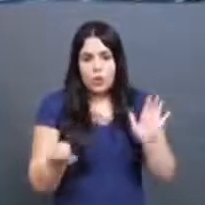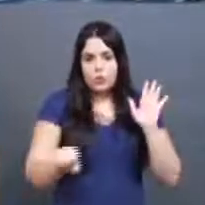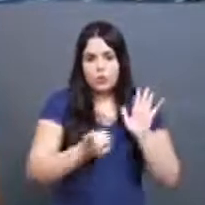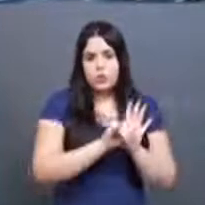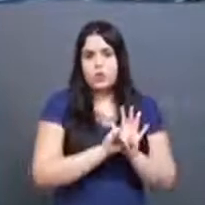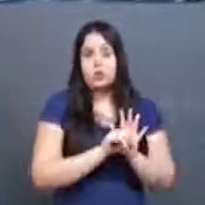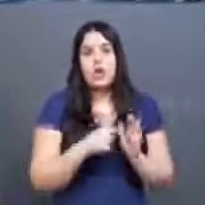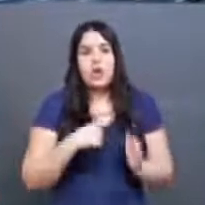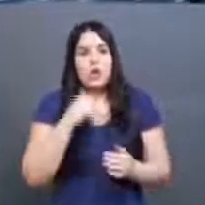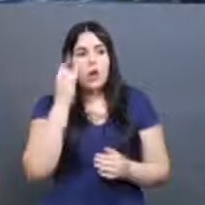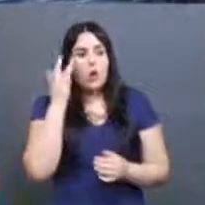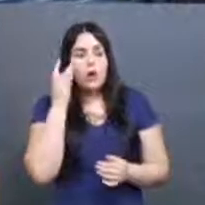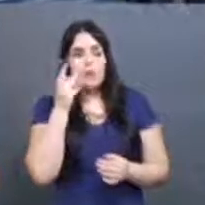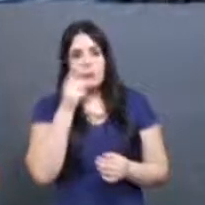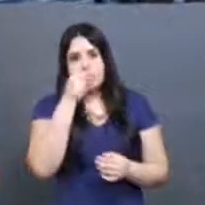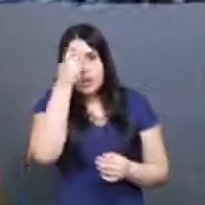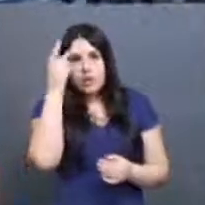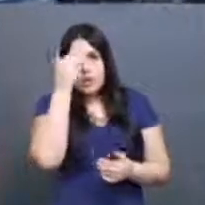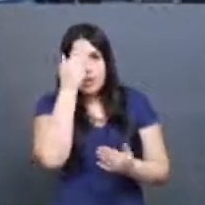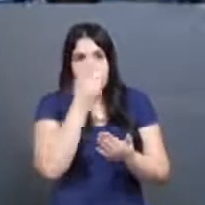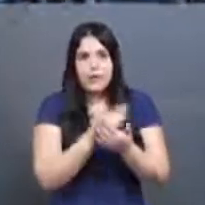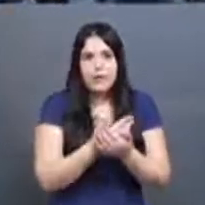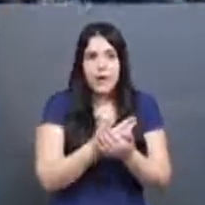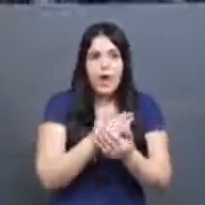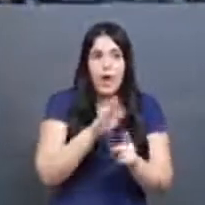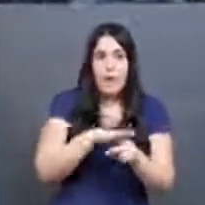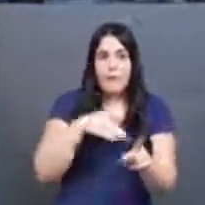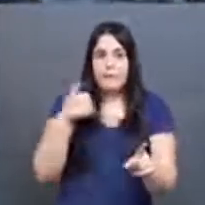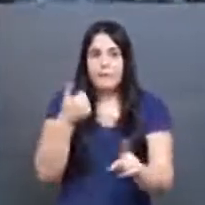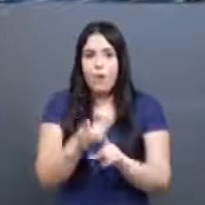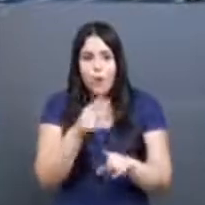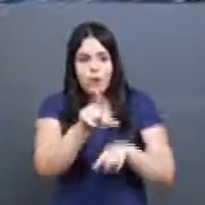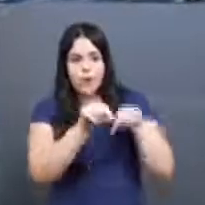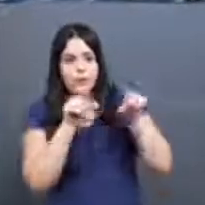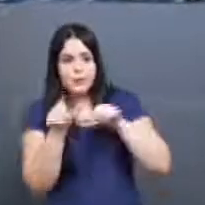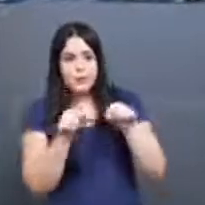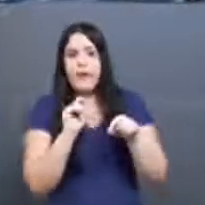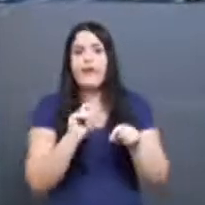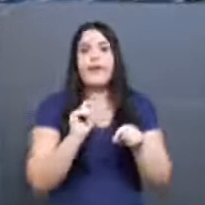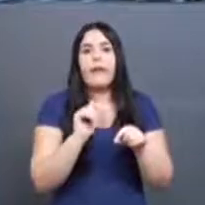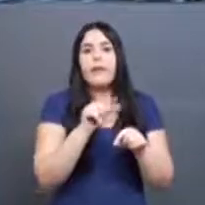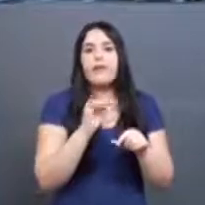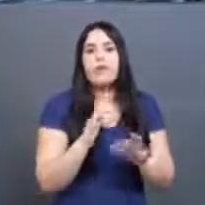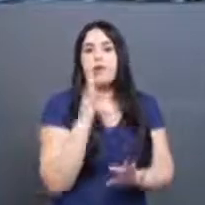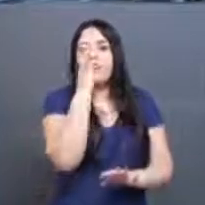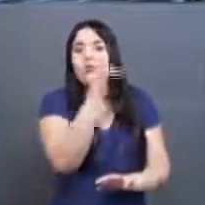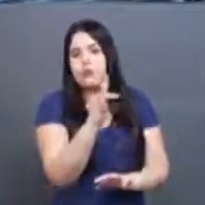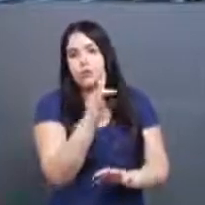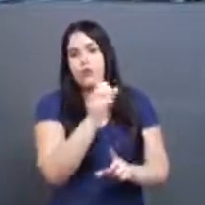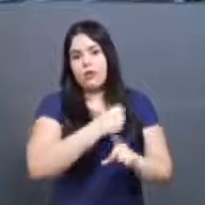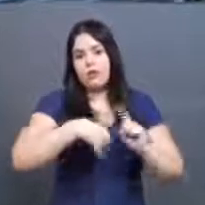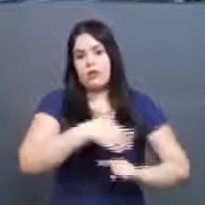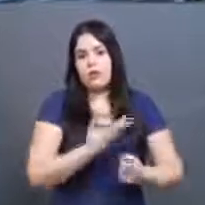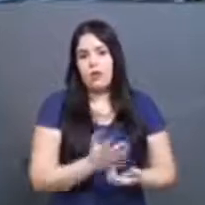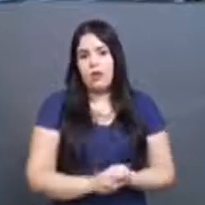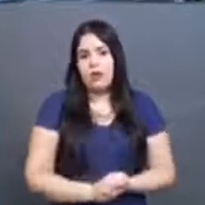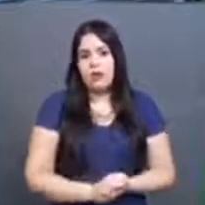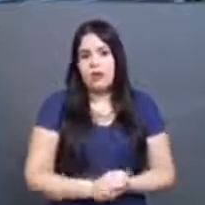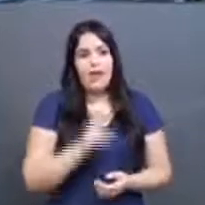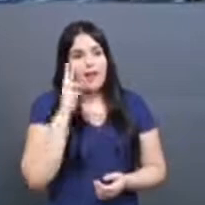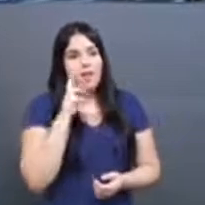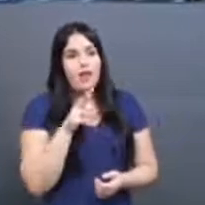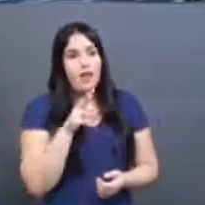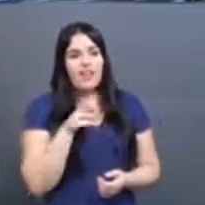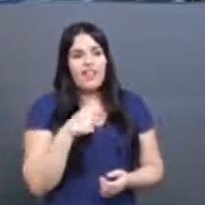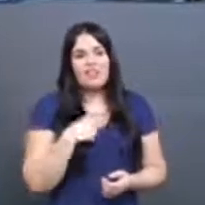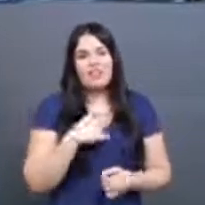passam a acreditar no bullying como um definidor, como um mecanismo de definição do que elas são socialmente, então elas passam a se basear na ideia